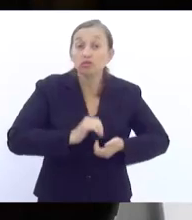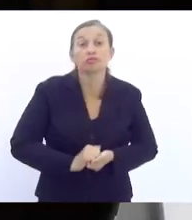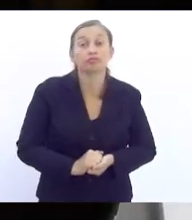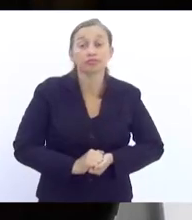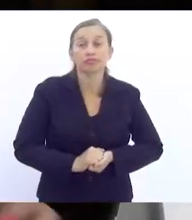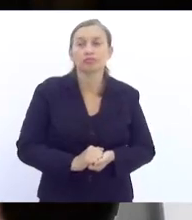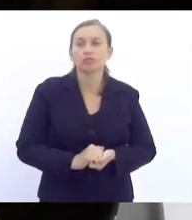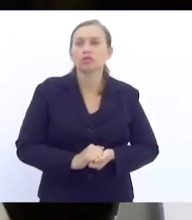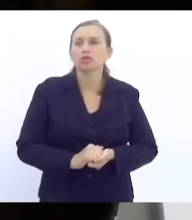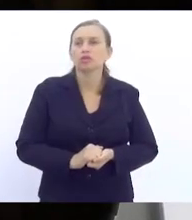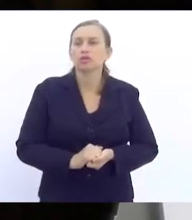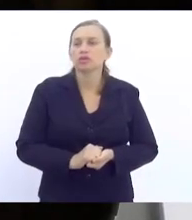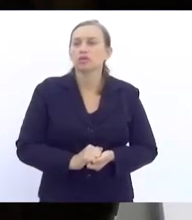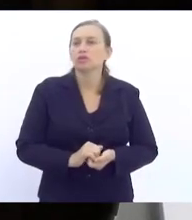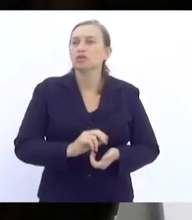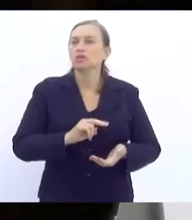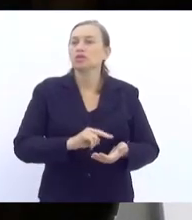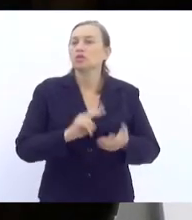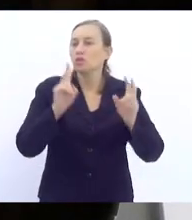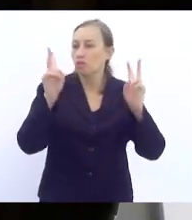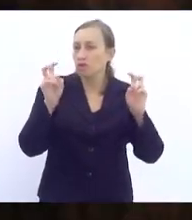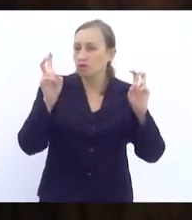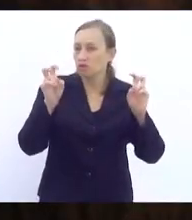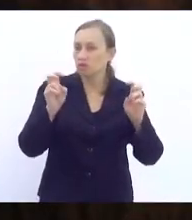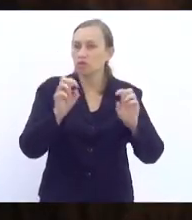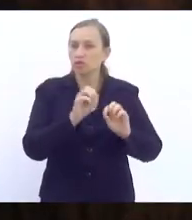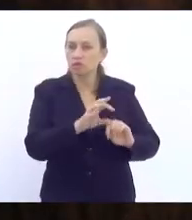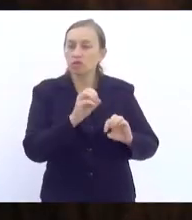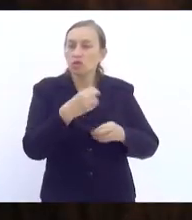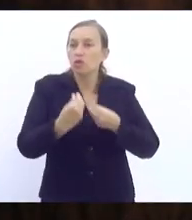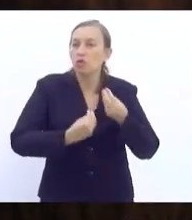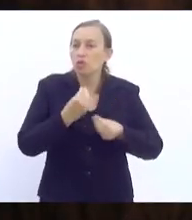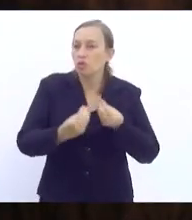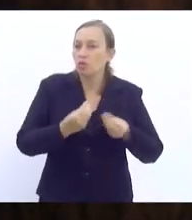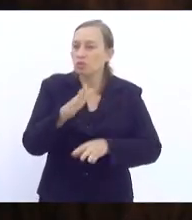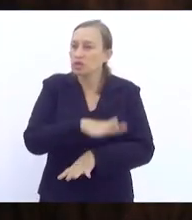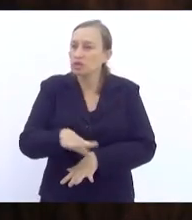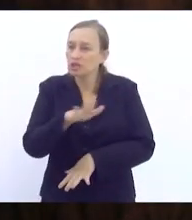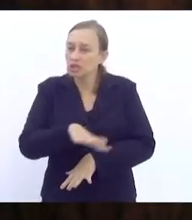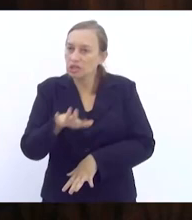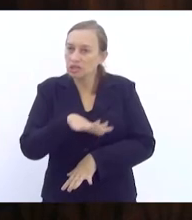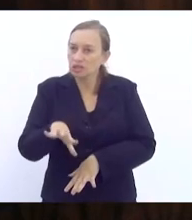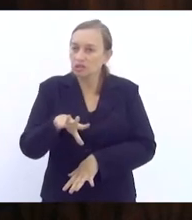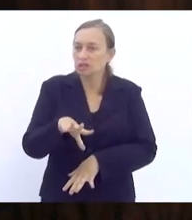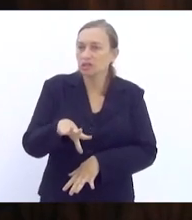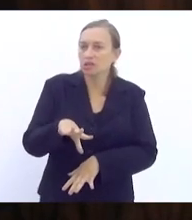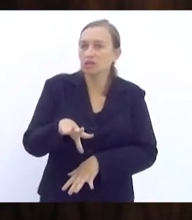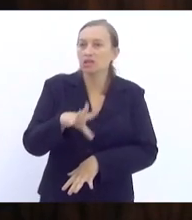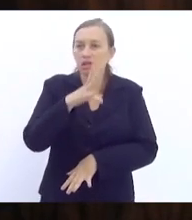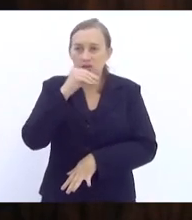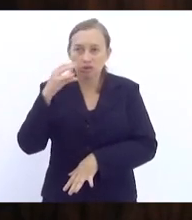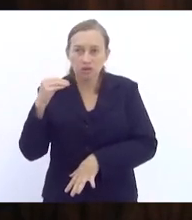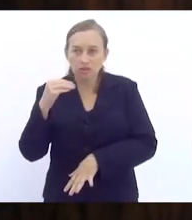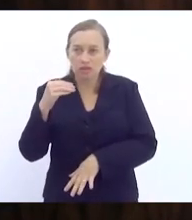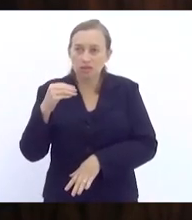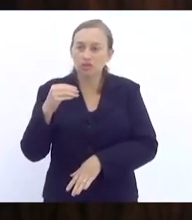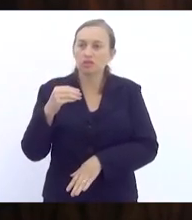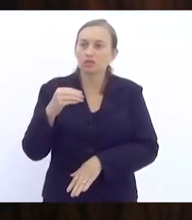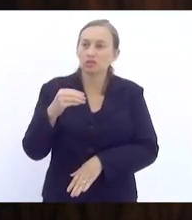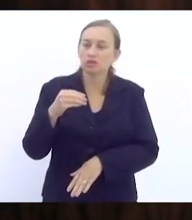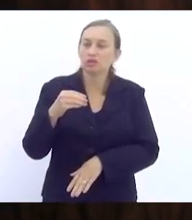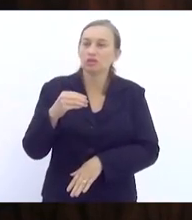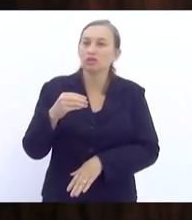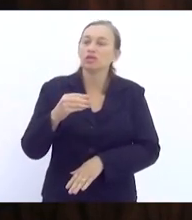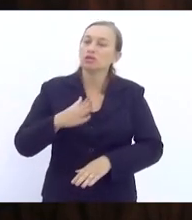E o que eu chamo de questão educacional? O modo como as nossas crianças e adolescentes estão participando do